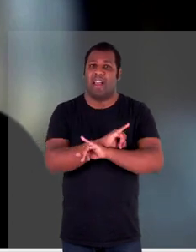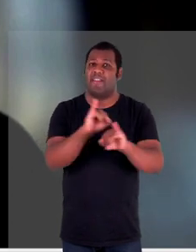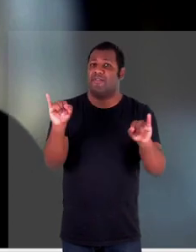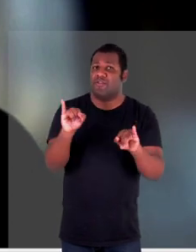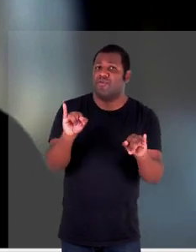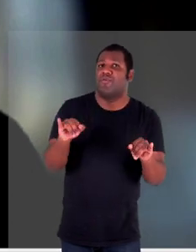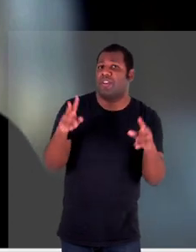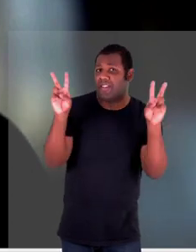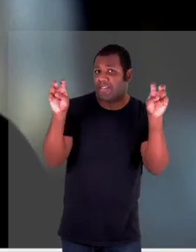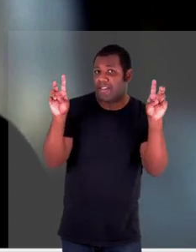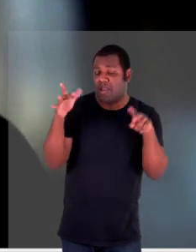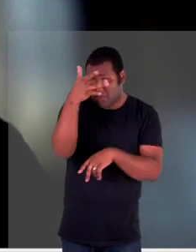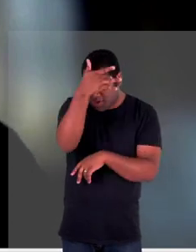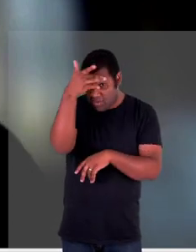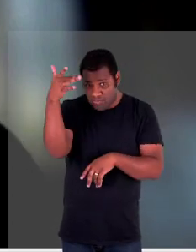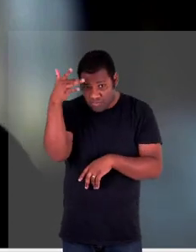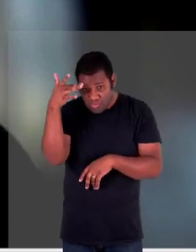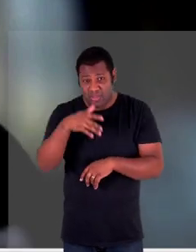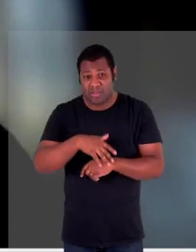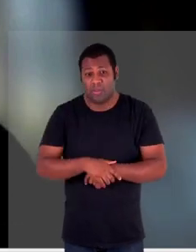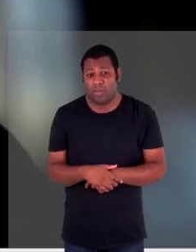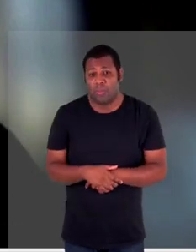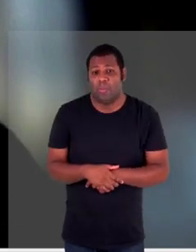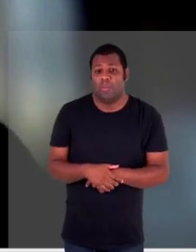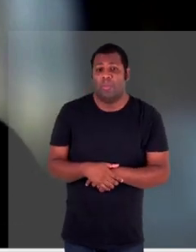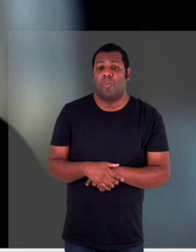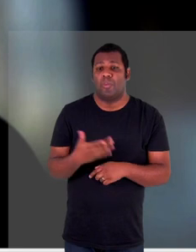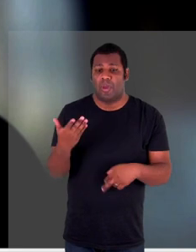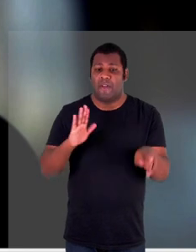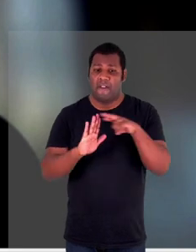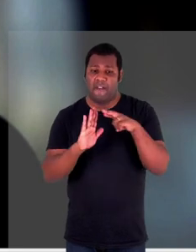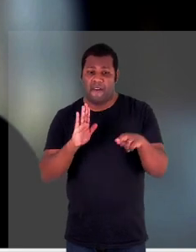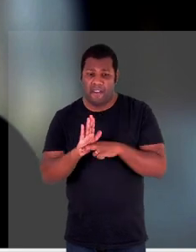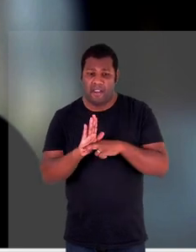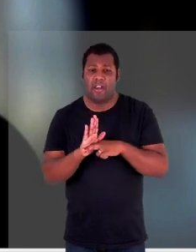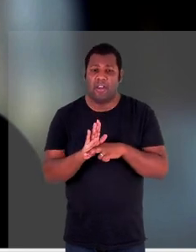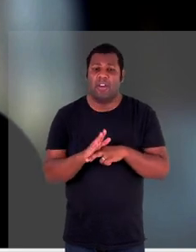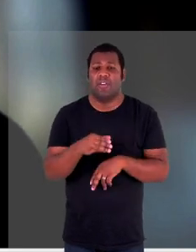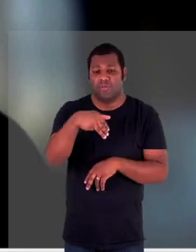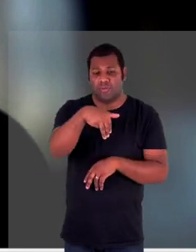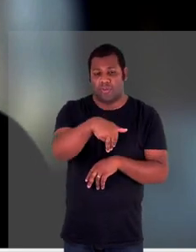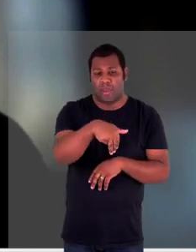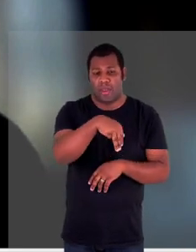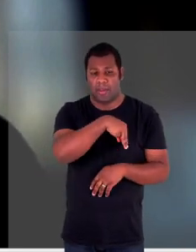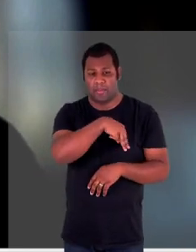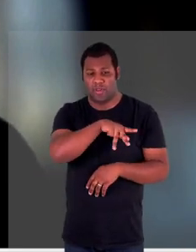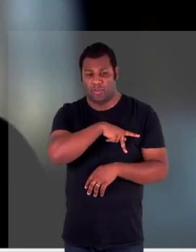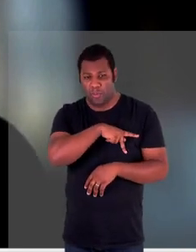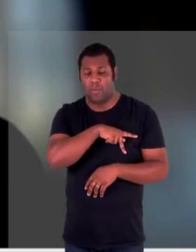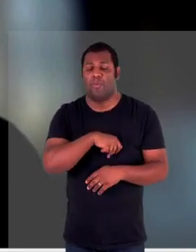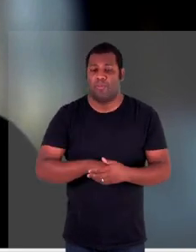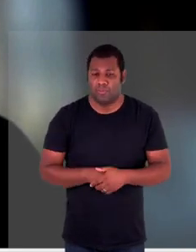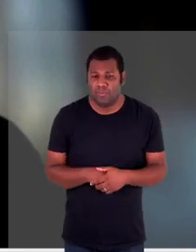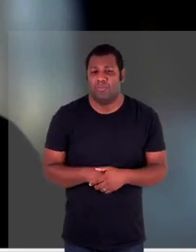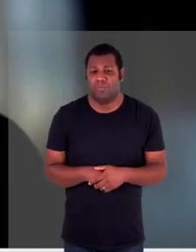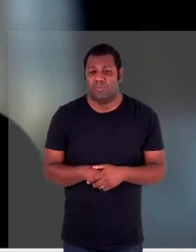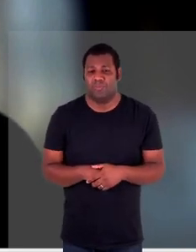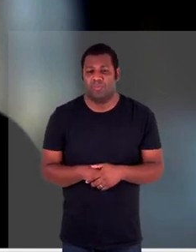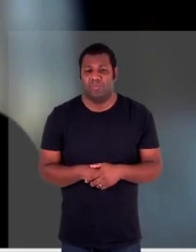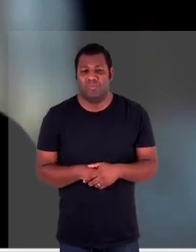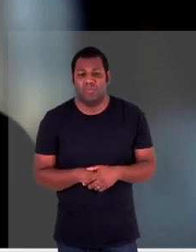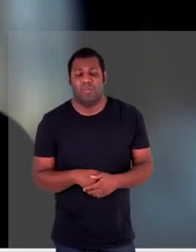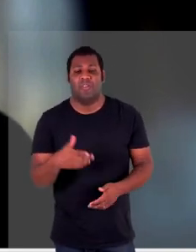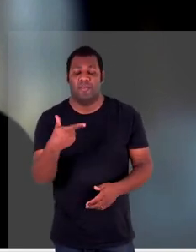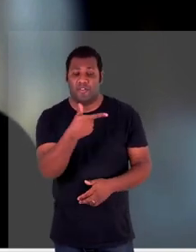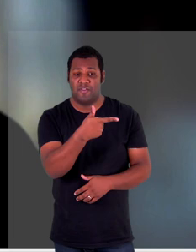do enfim do protocolo interno do regulamento interno do MP e a gente tem nesses últimos